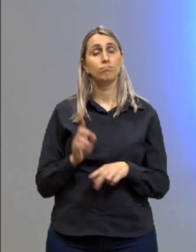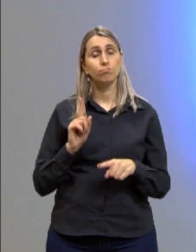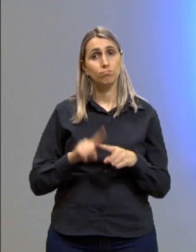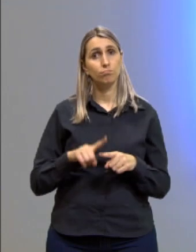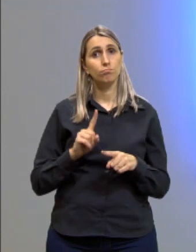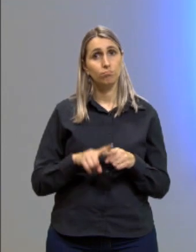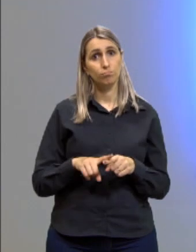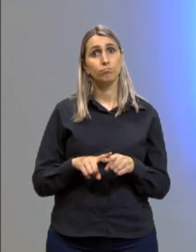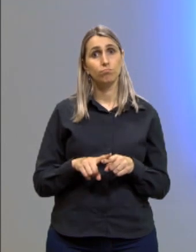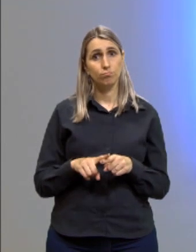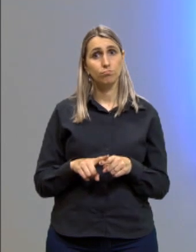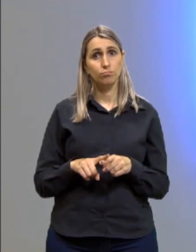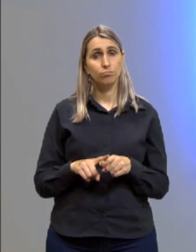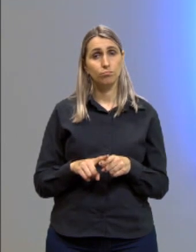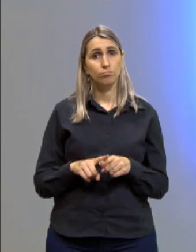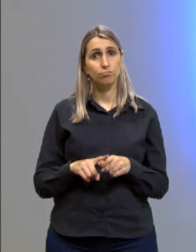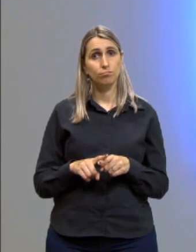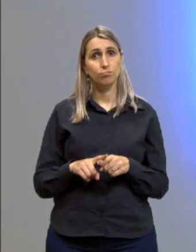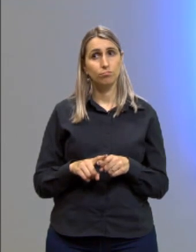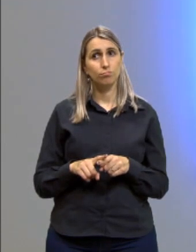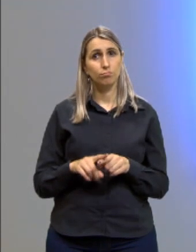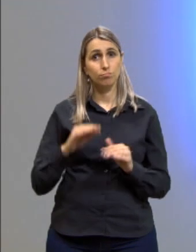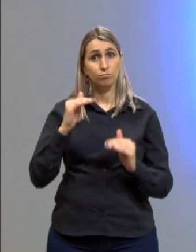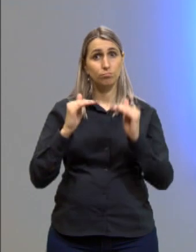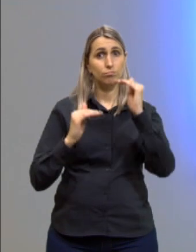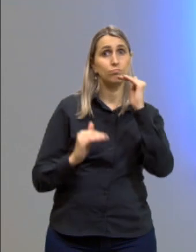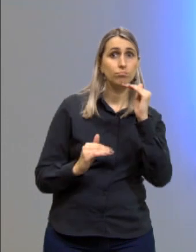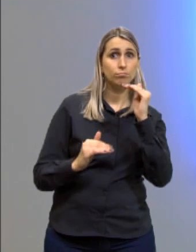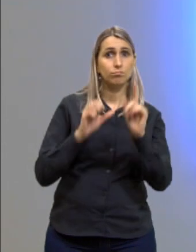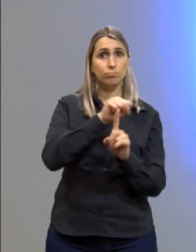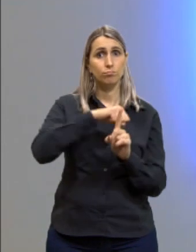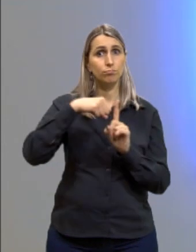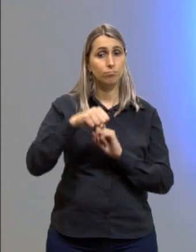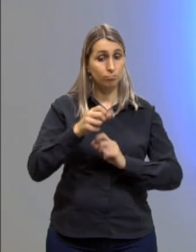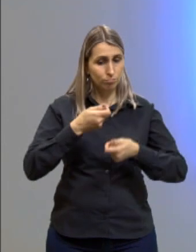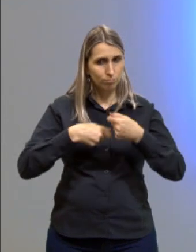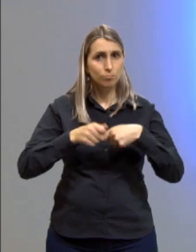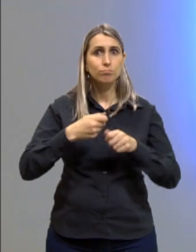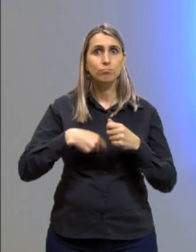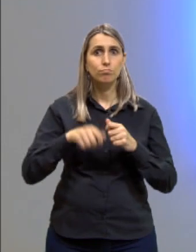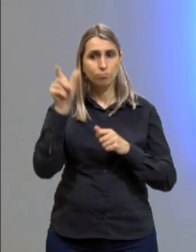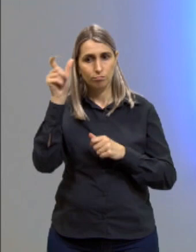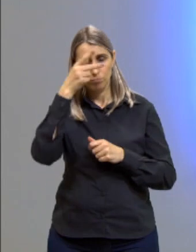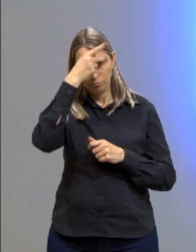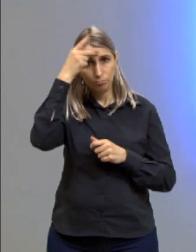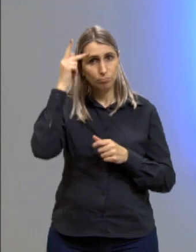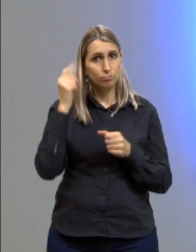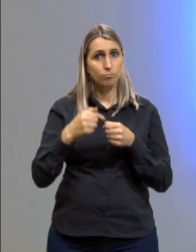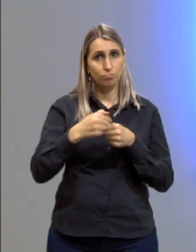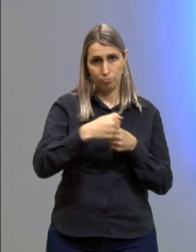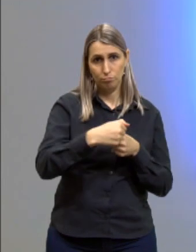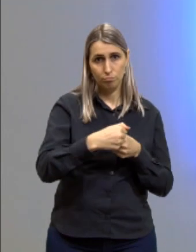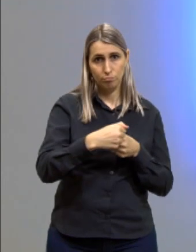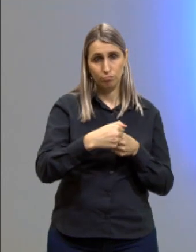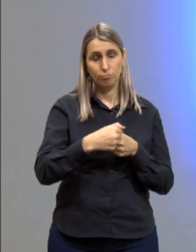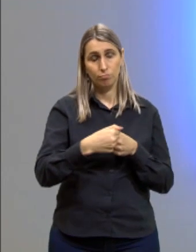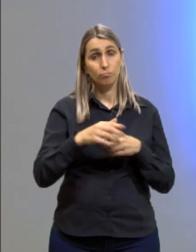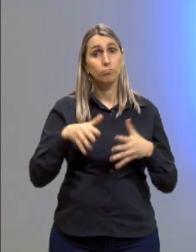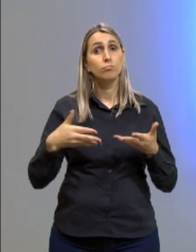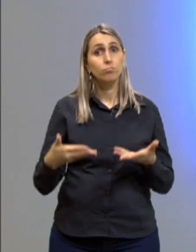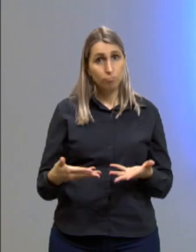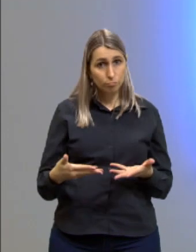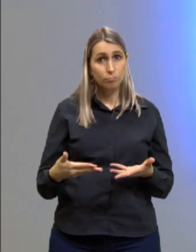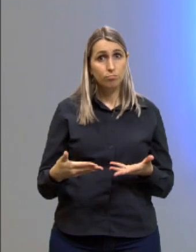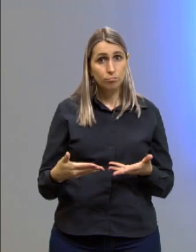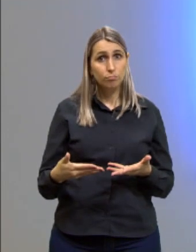das disparidades socioeconômicas nas cidades, as quais